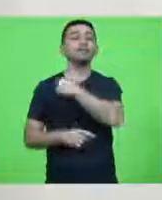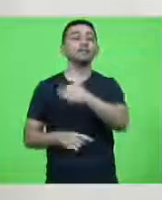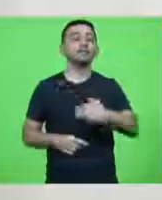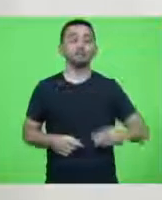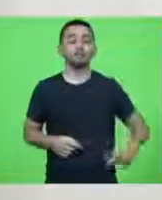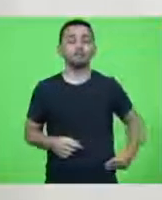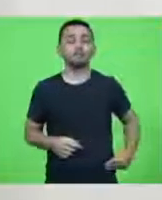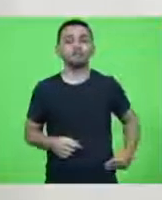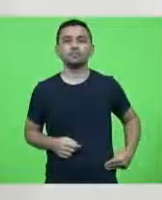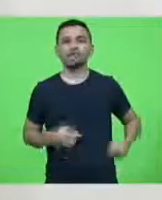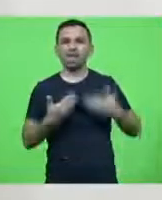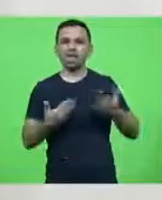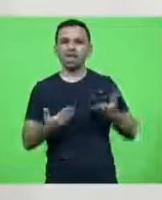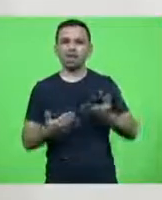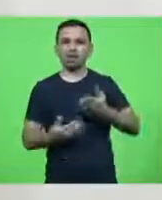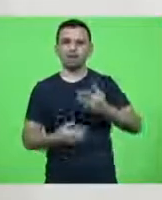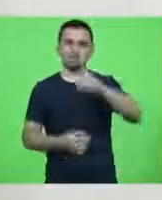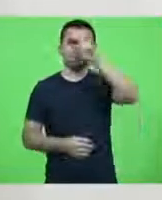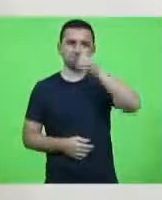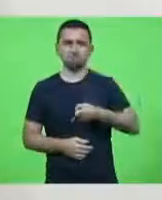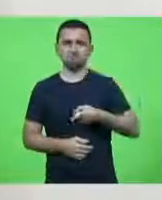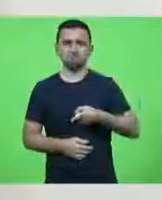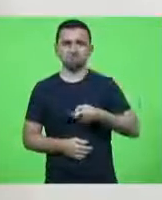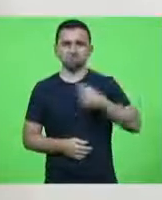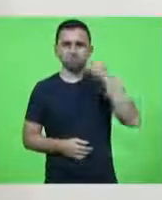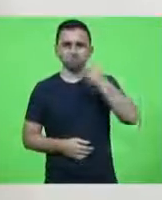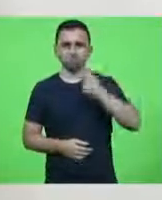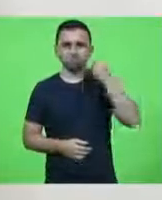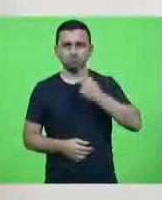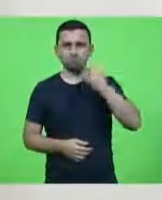monocrática e política,